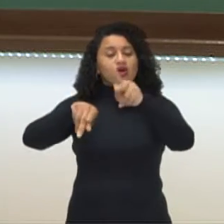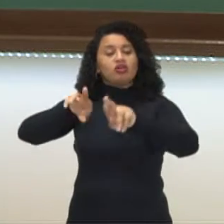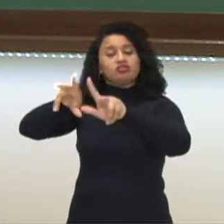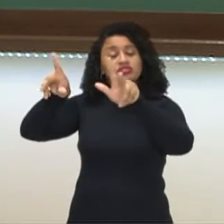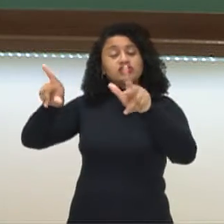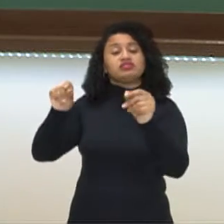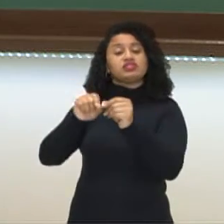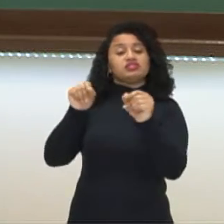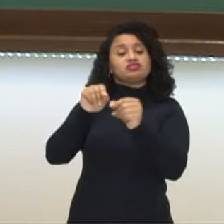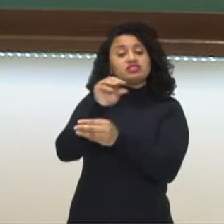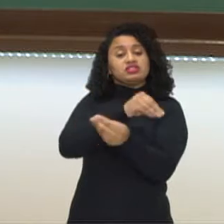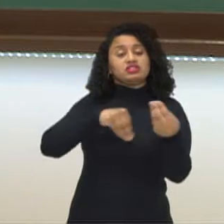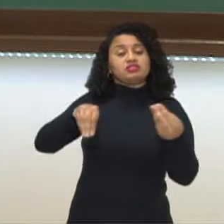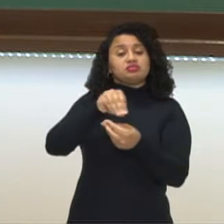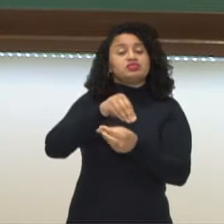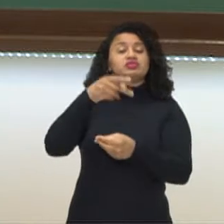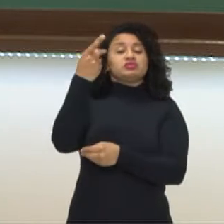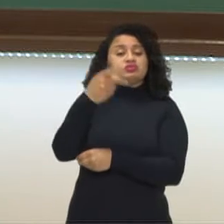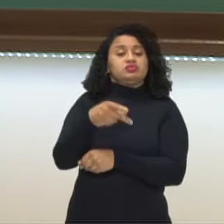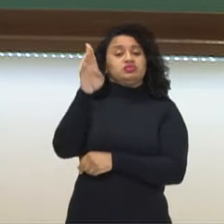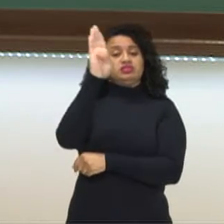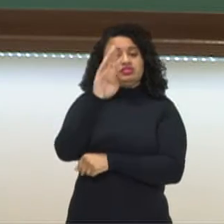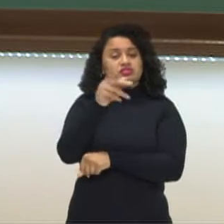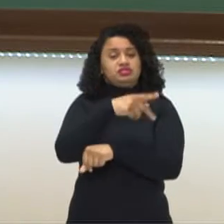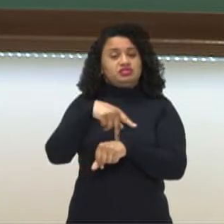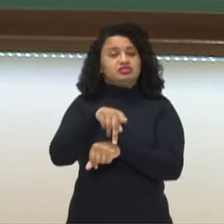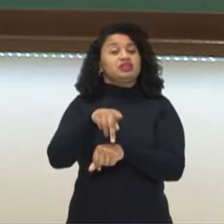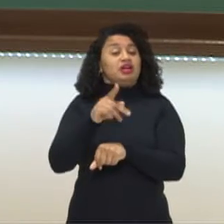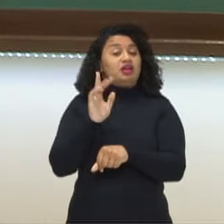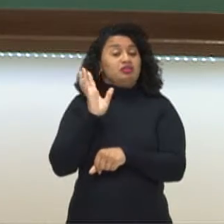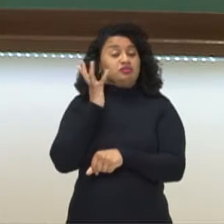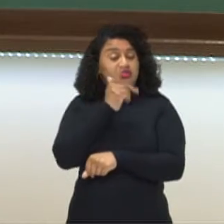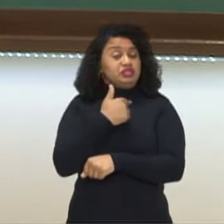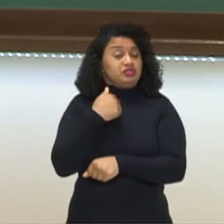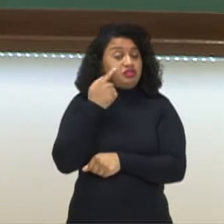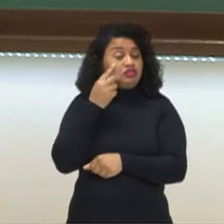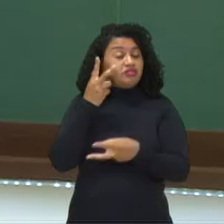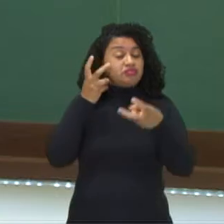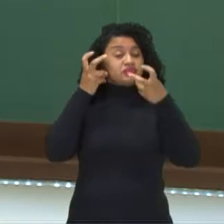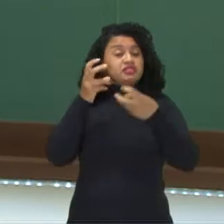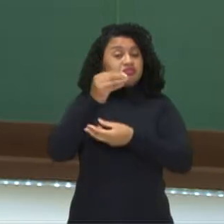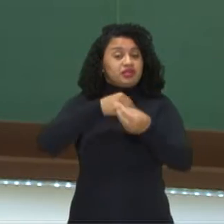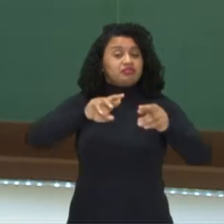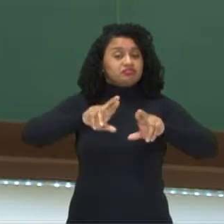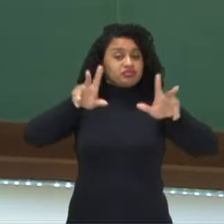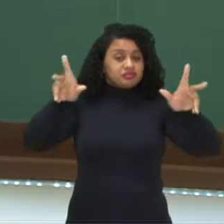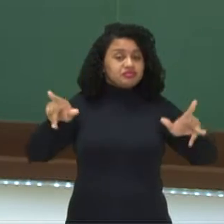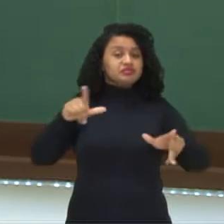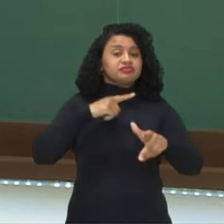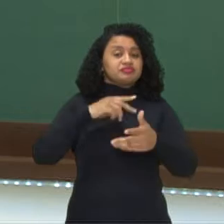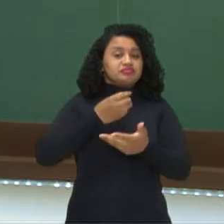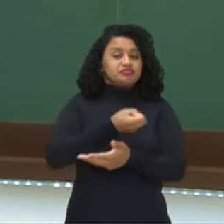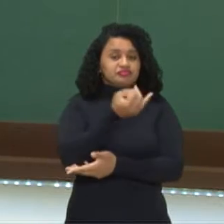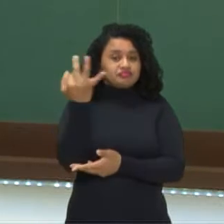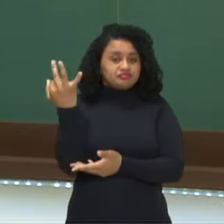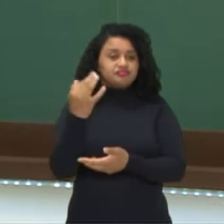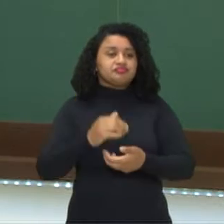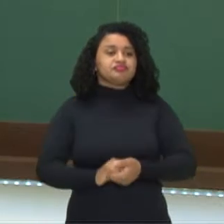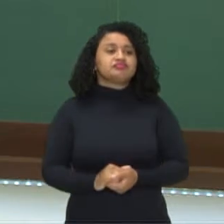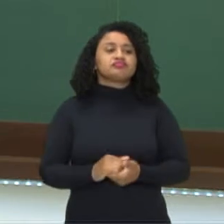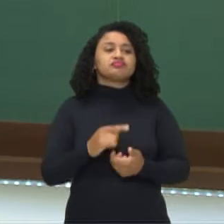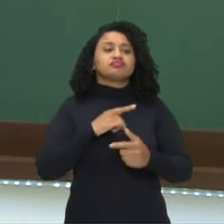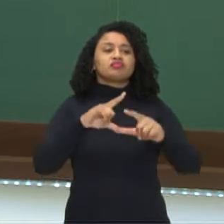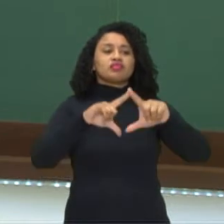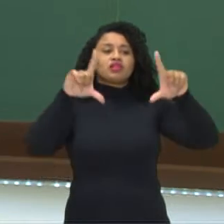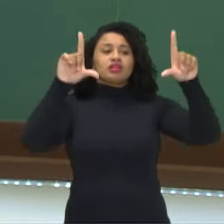miscigenação muito grande para o nosso país. E é muito lindo isso, né, gente? Traz essa diversidade. Então, aqui nesse trecho da